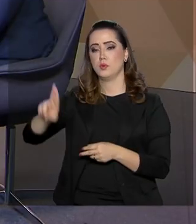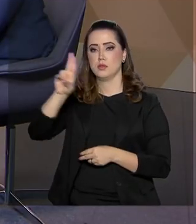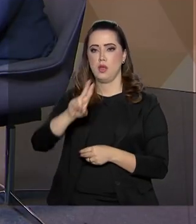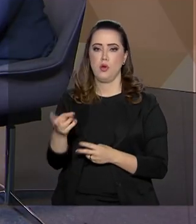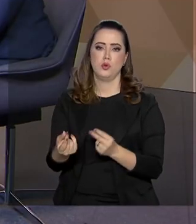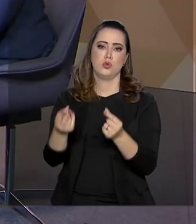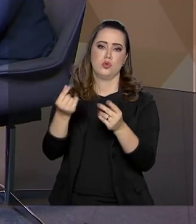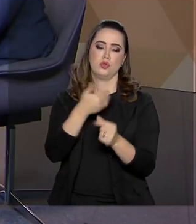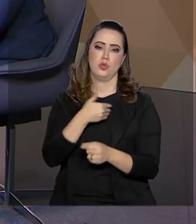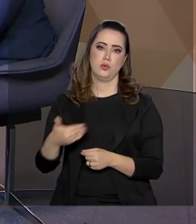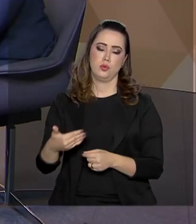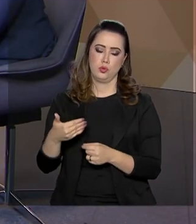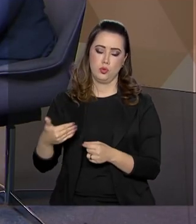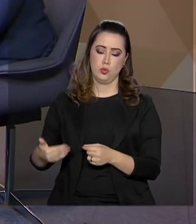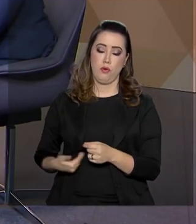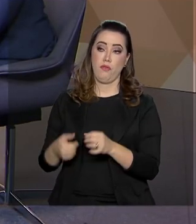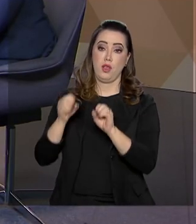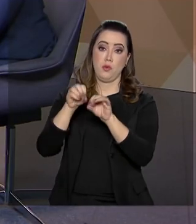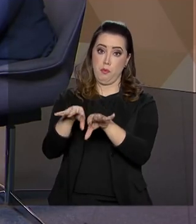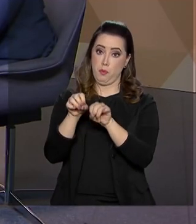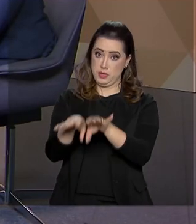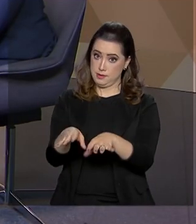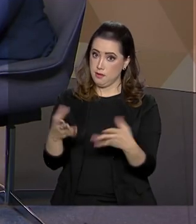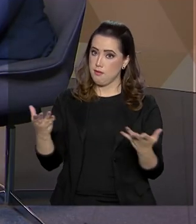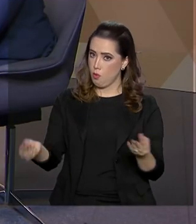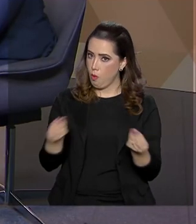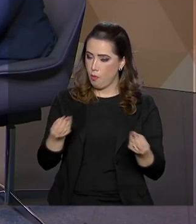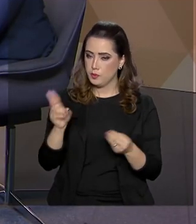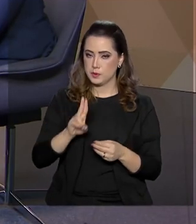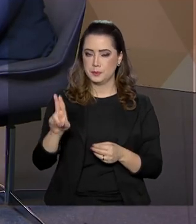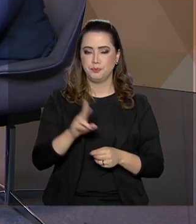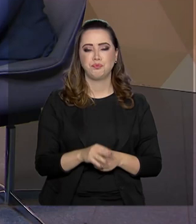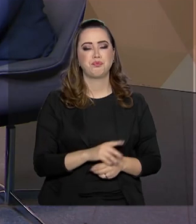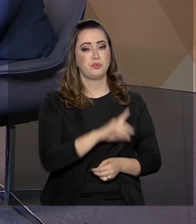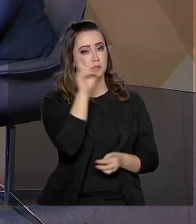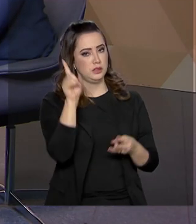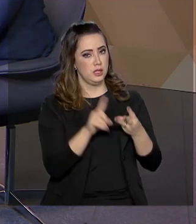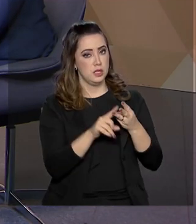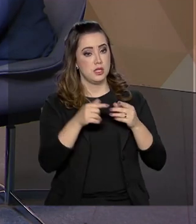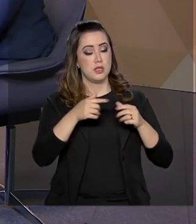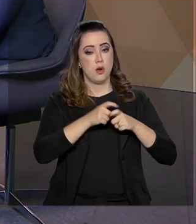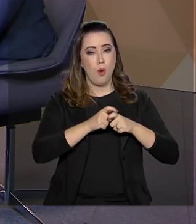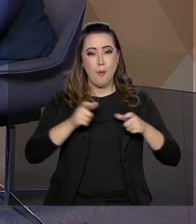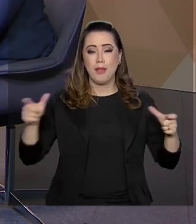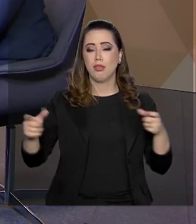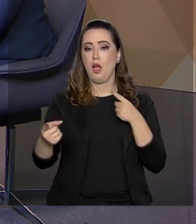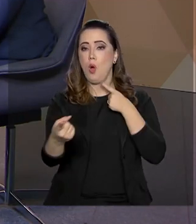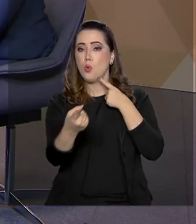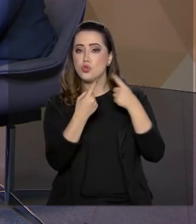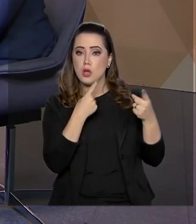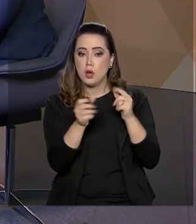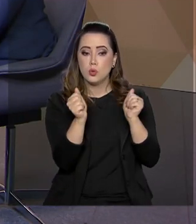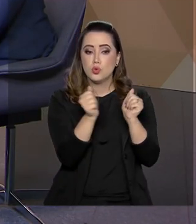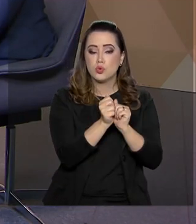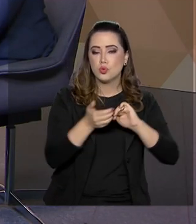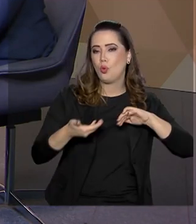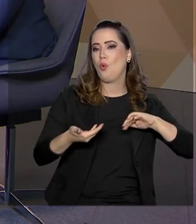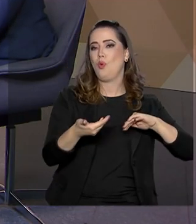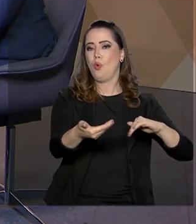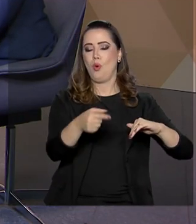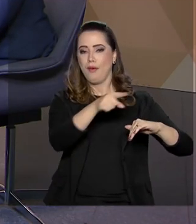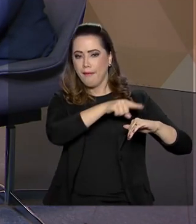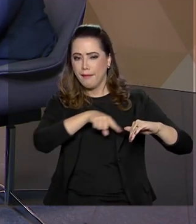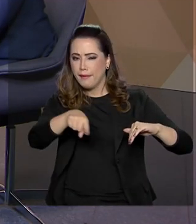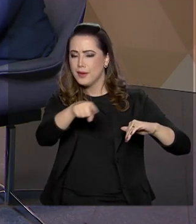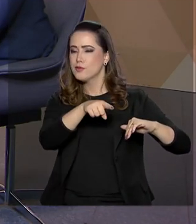a educação. E o terceiro ponto, ampliar diálogo com o Legislativo. O Parlamento Brasileiro, ele sofreu